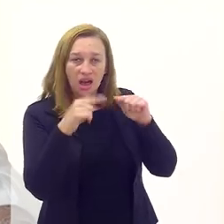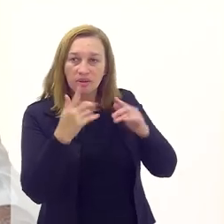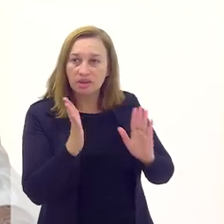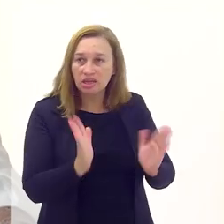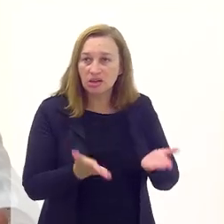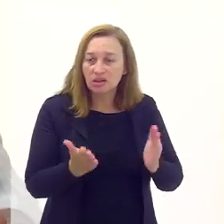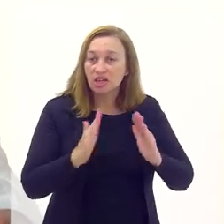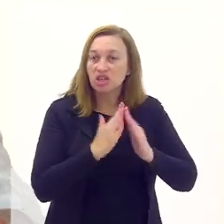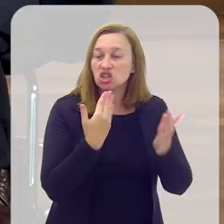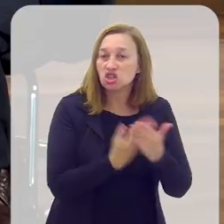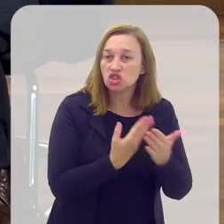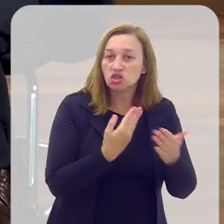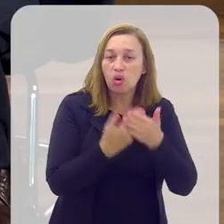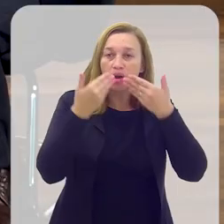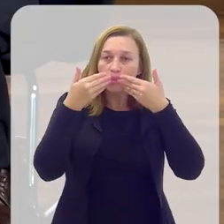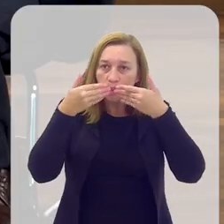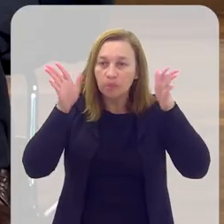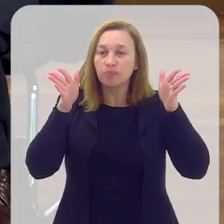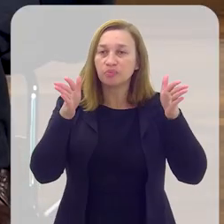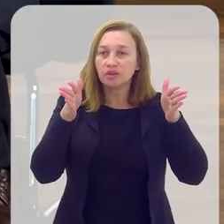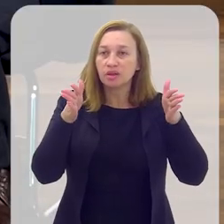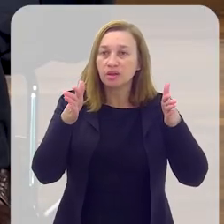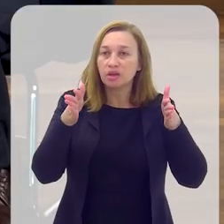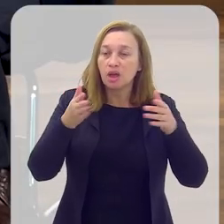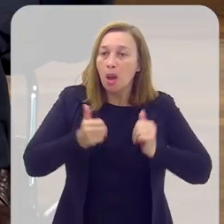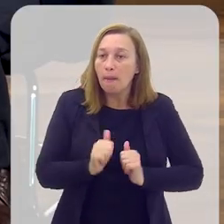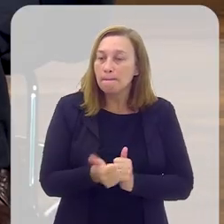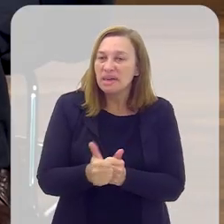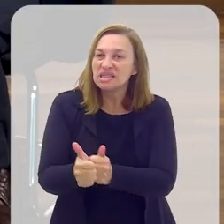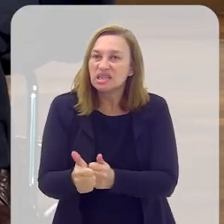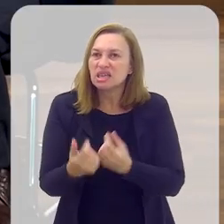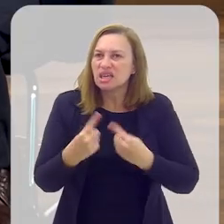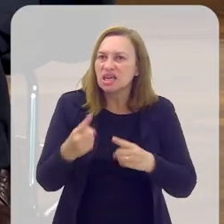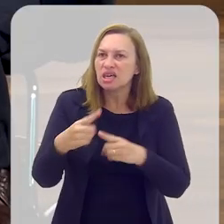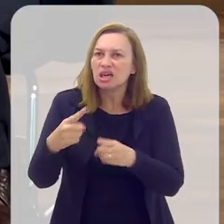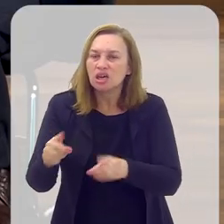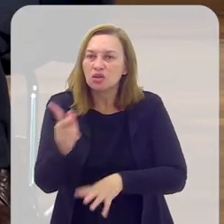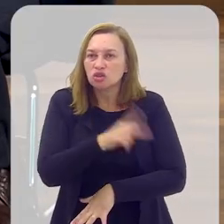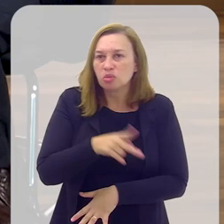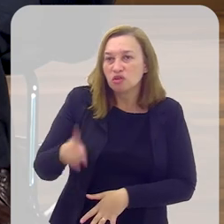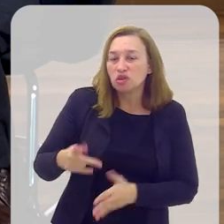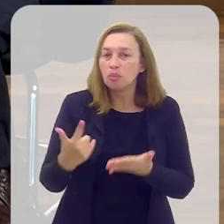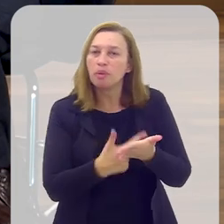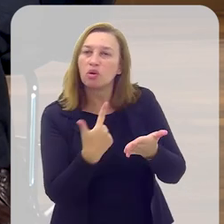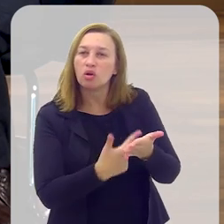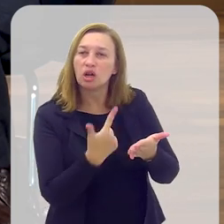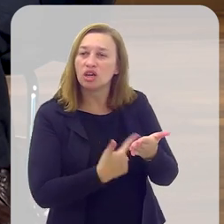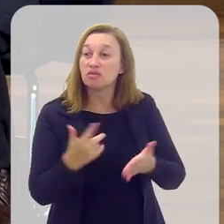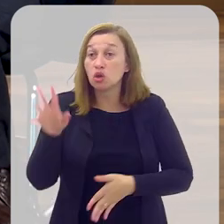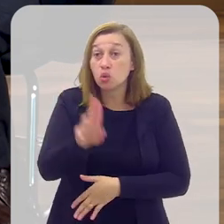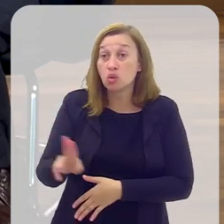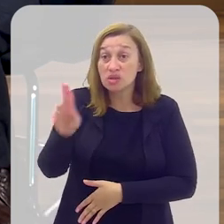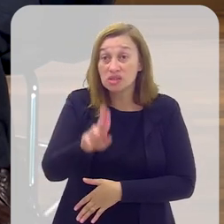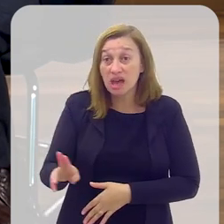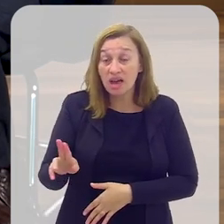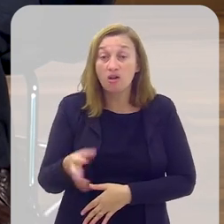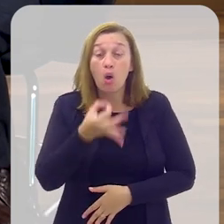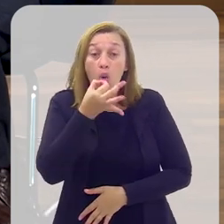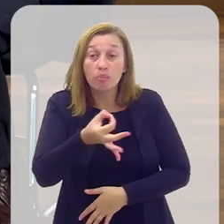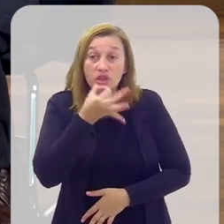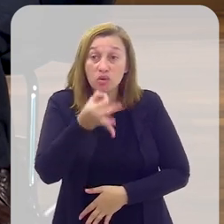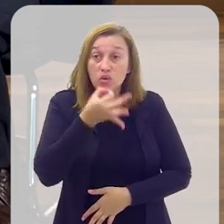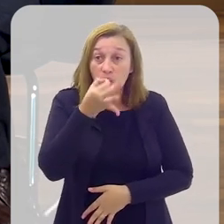questionada agora, chamada Escola Sem Bordaça, que queriam perseguir os professores pelos livros que eles usavam,